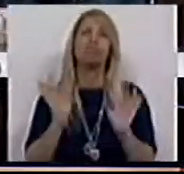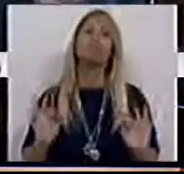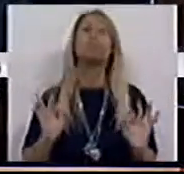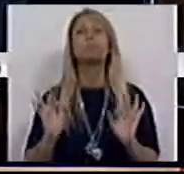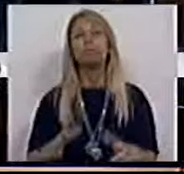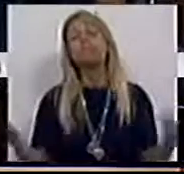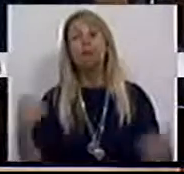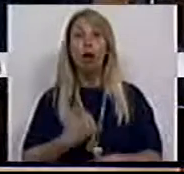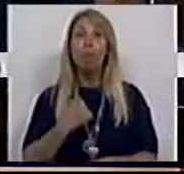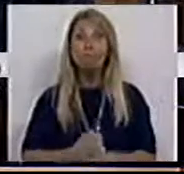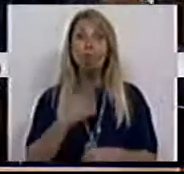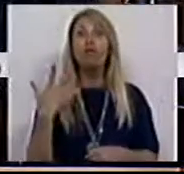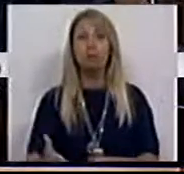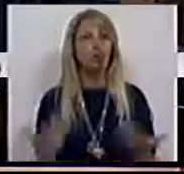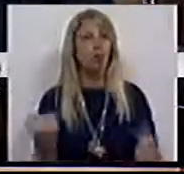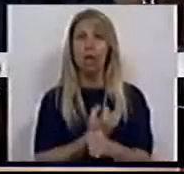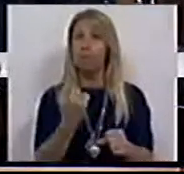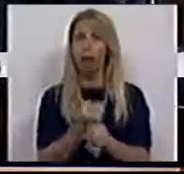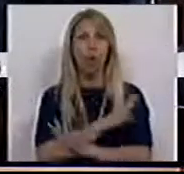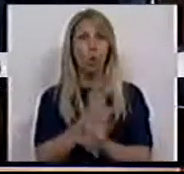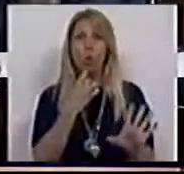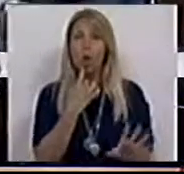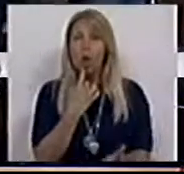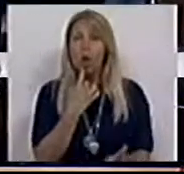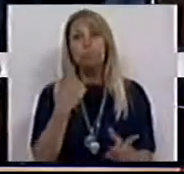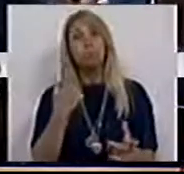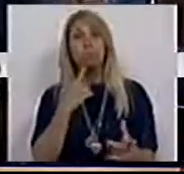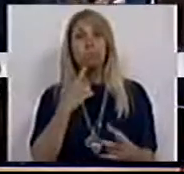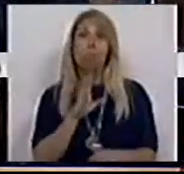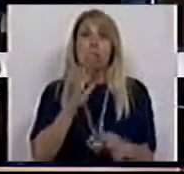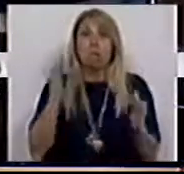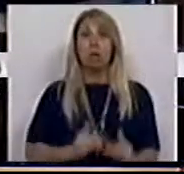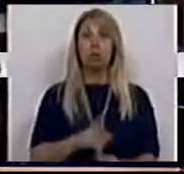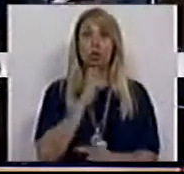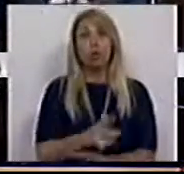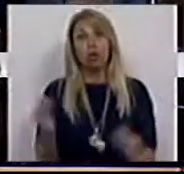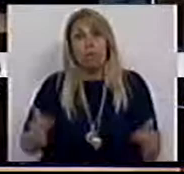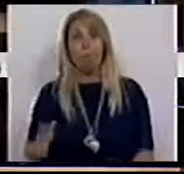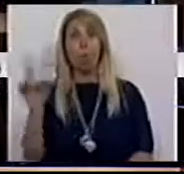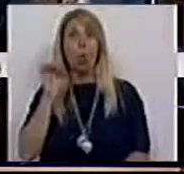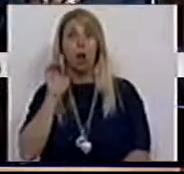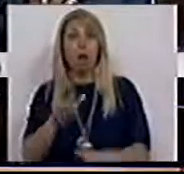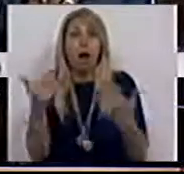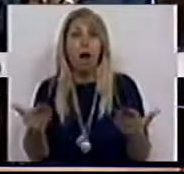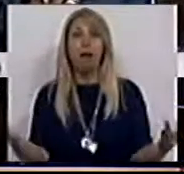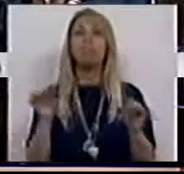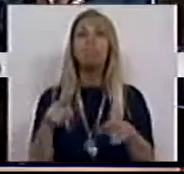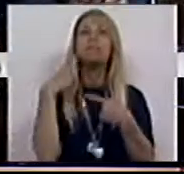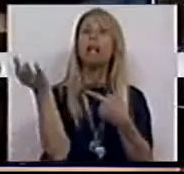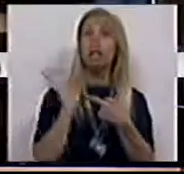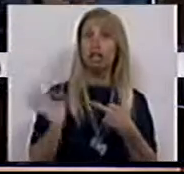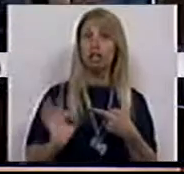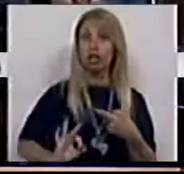sobrecarregados. Menos respostas. Menos respostas. Menos qualidade. Estas são as características